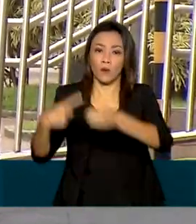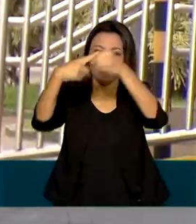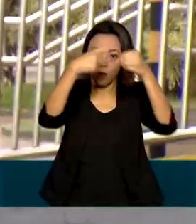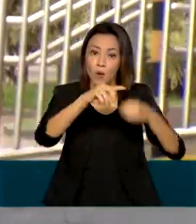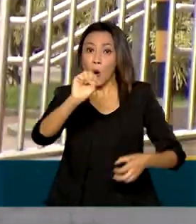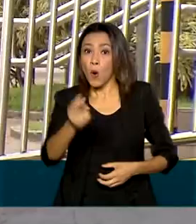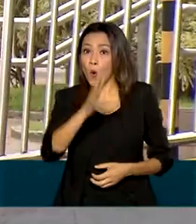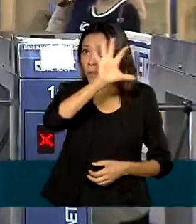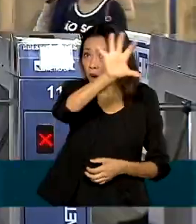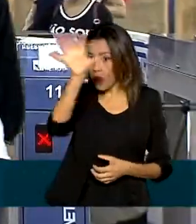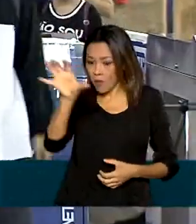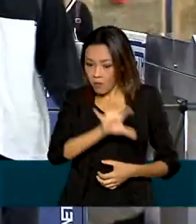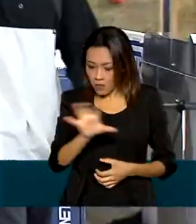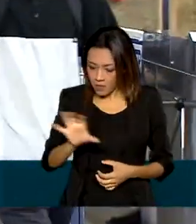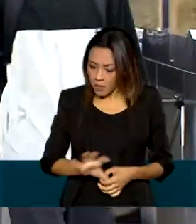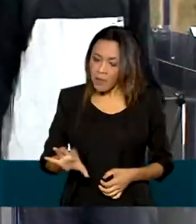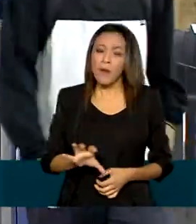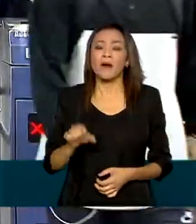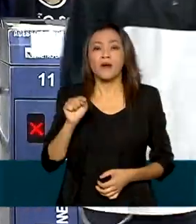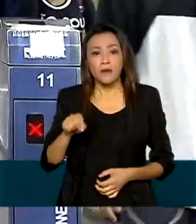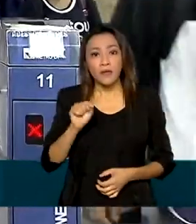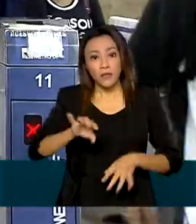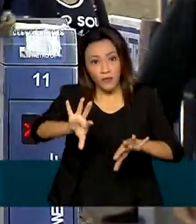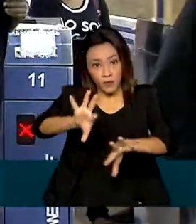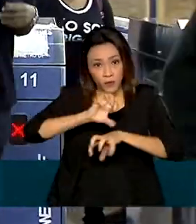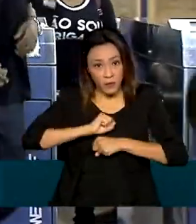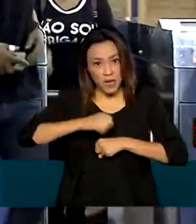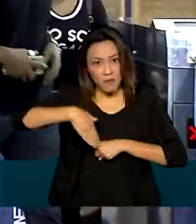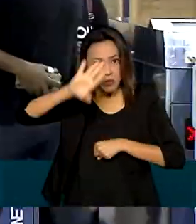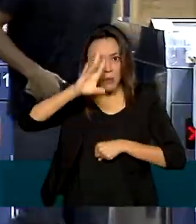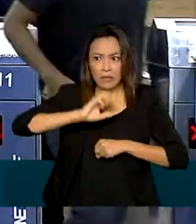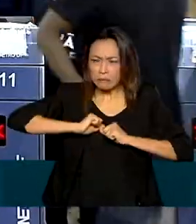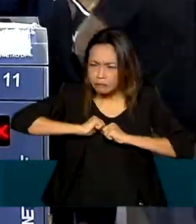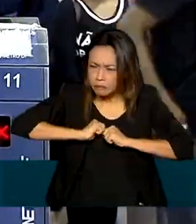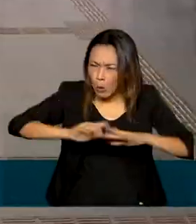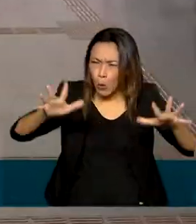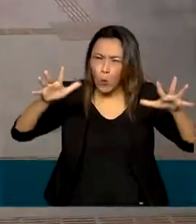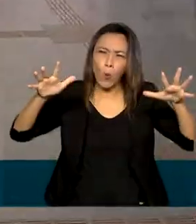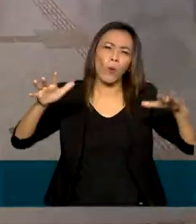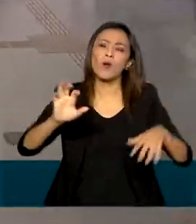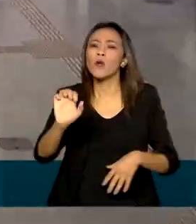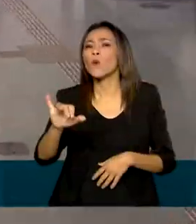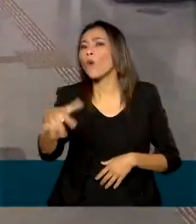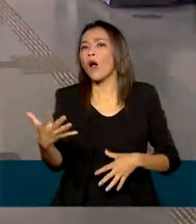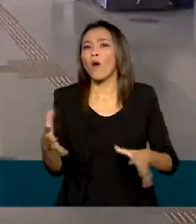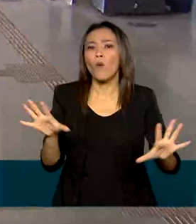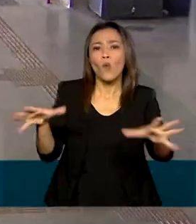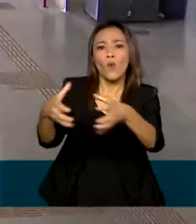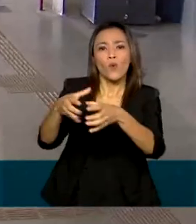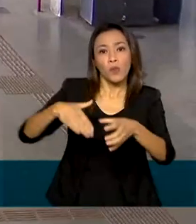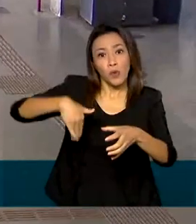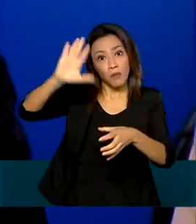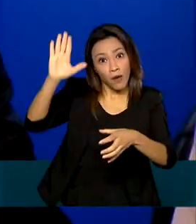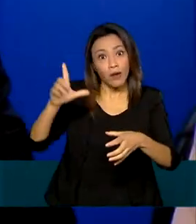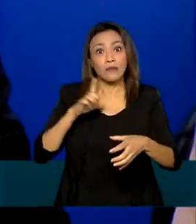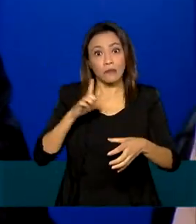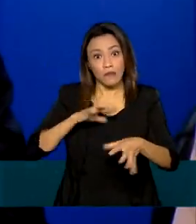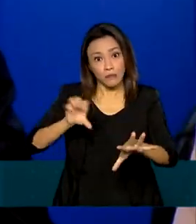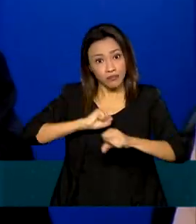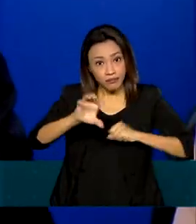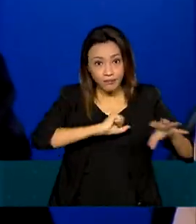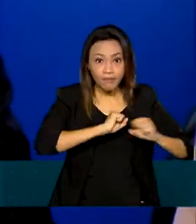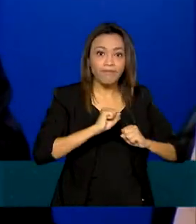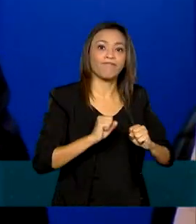metropolitanas a infecção pelo coronavírus é mais intensa e quais os grupos são mais afetados. É um